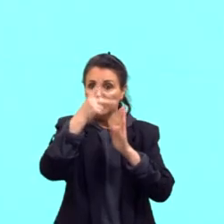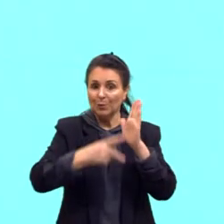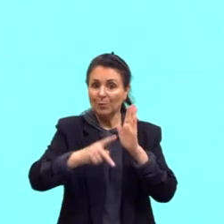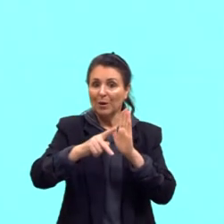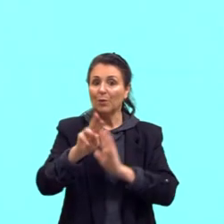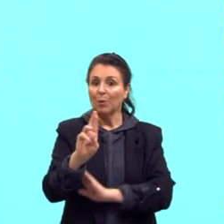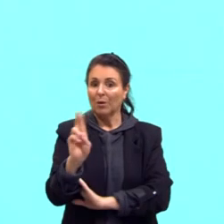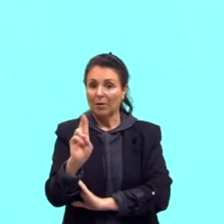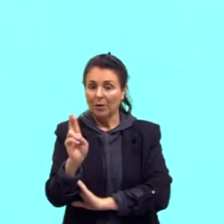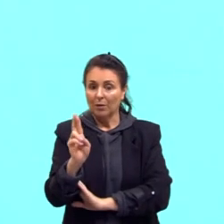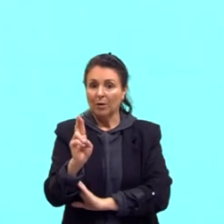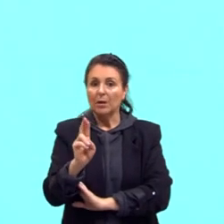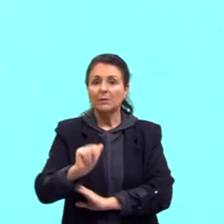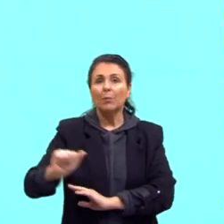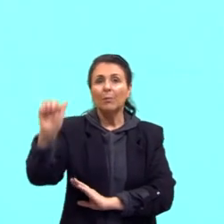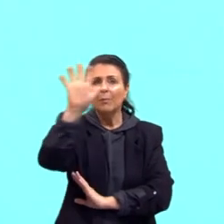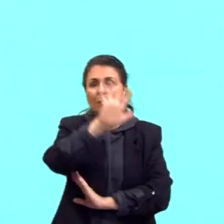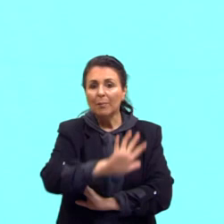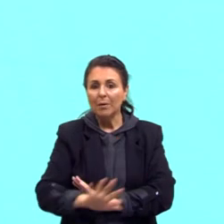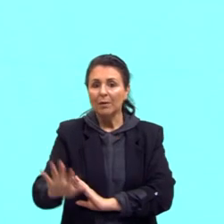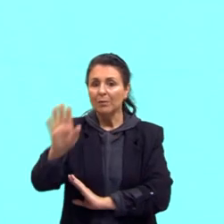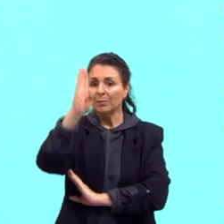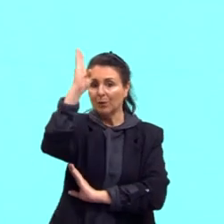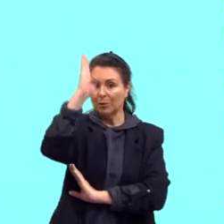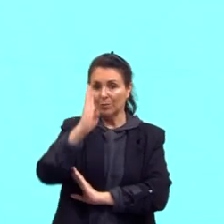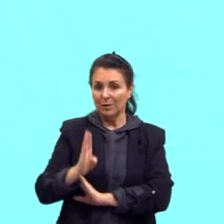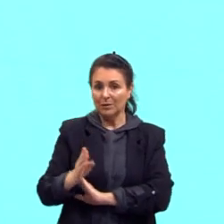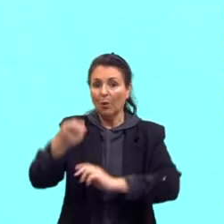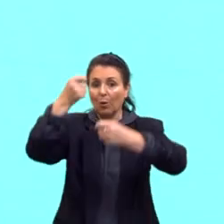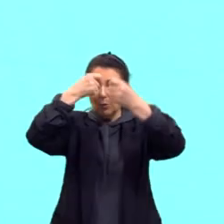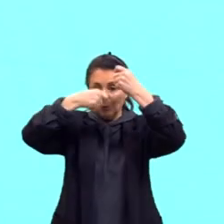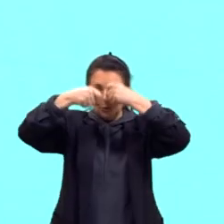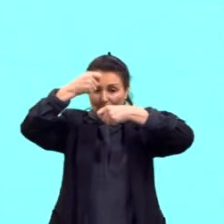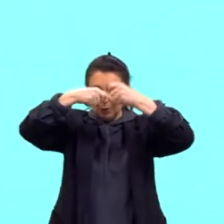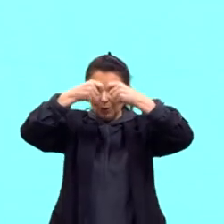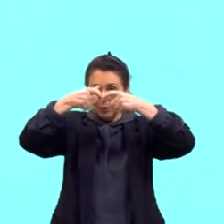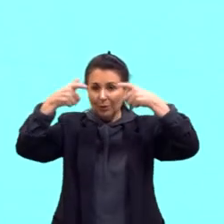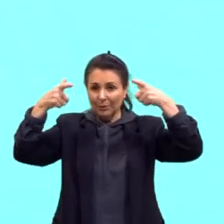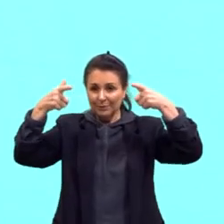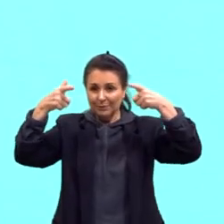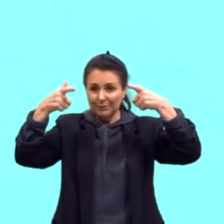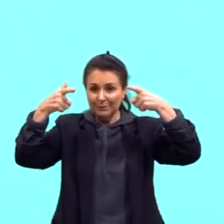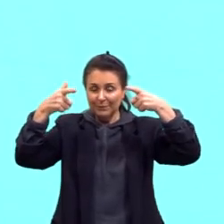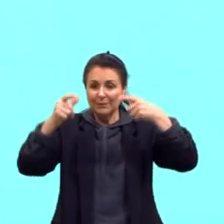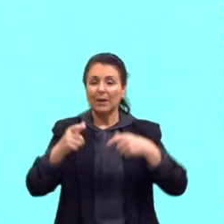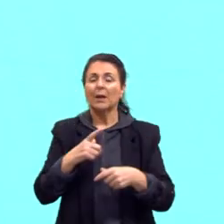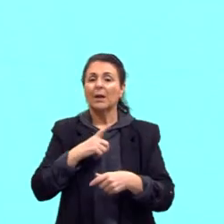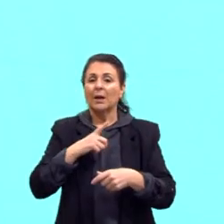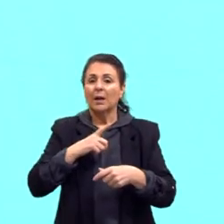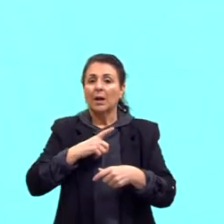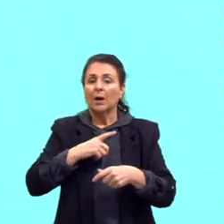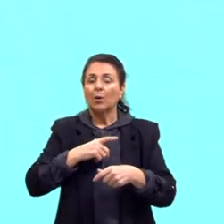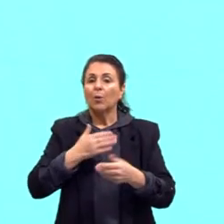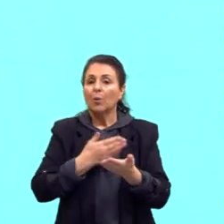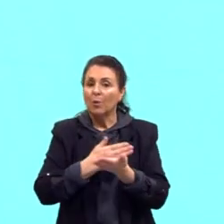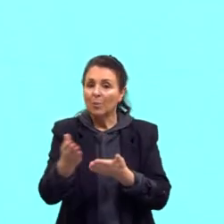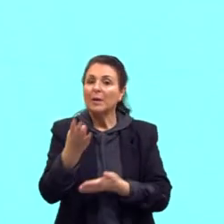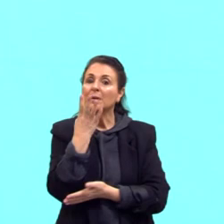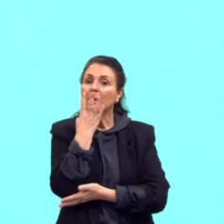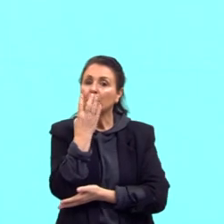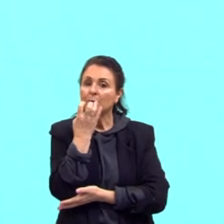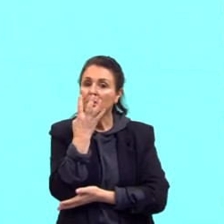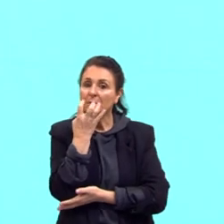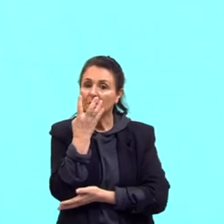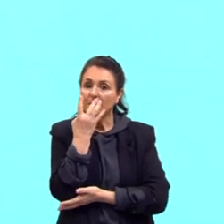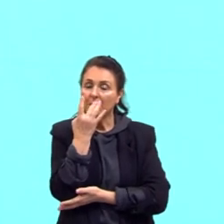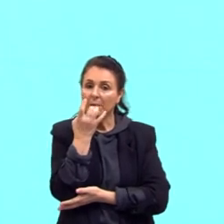é o panorama que nós temos, né, o liberalismo, justamente através do Sarney, começa